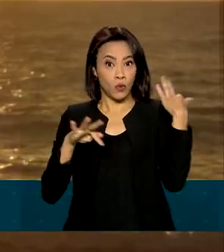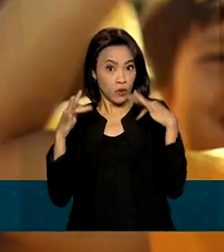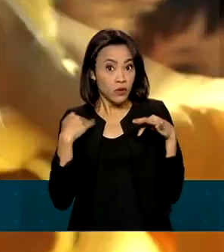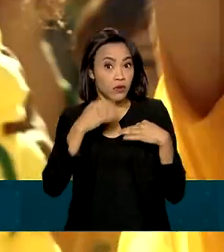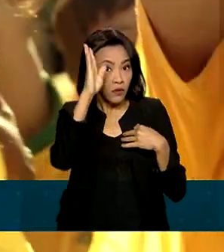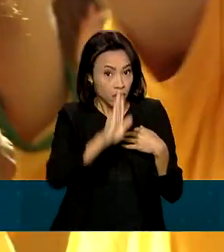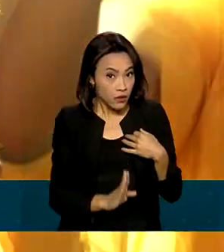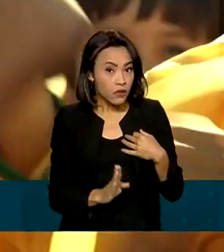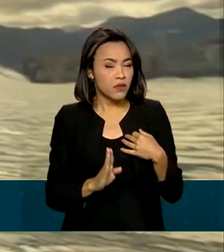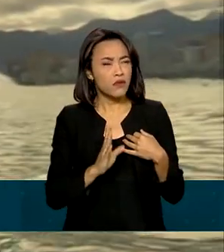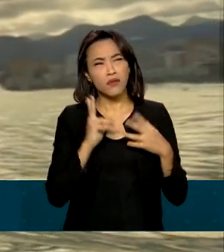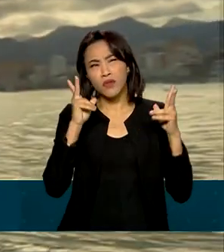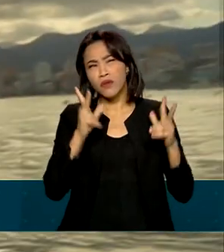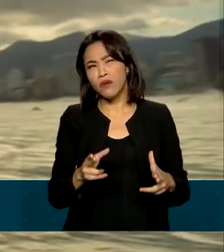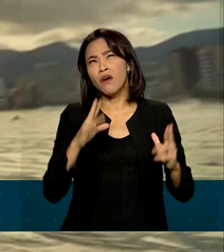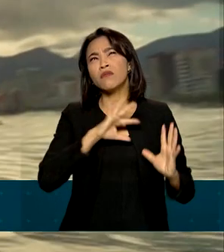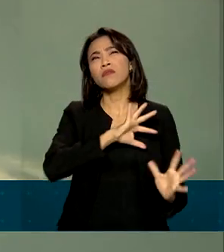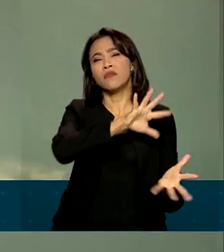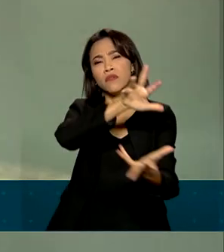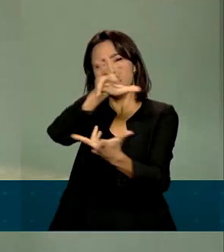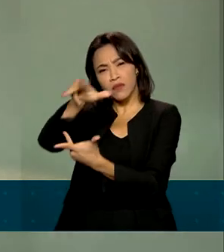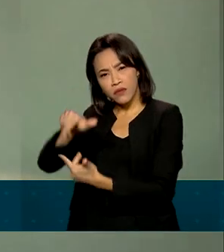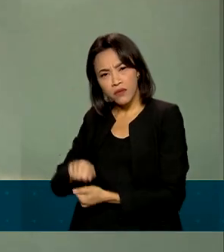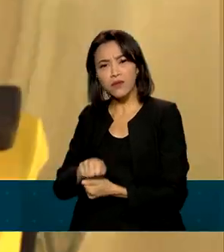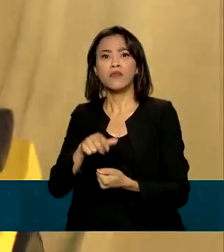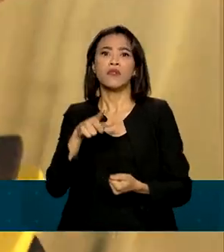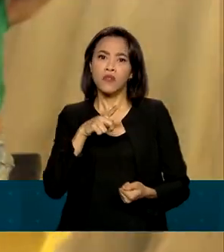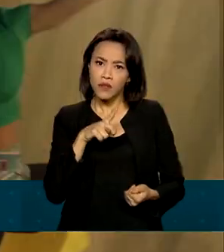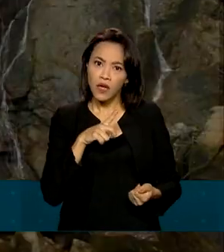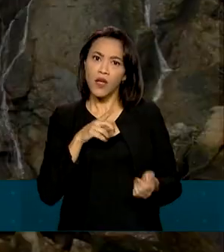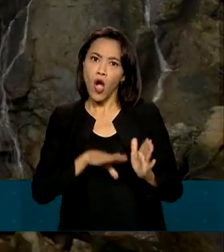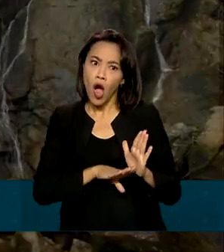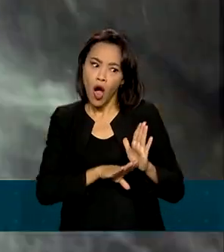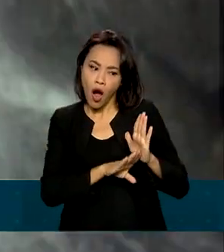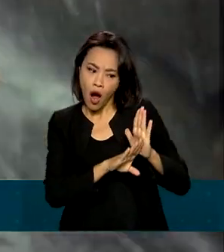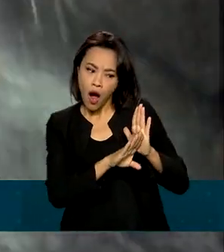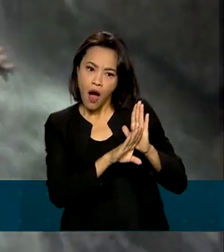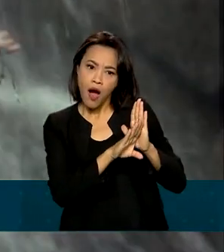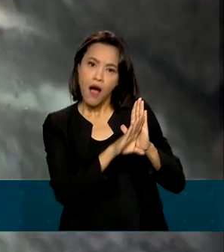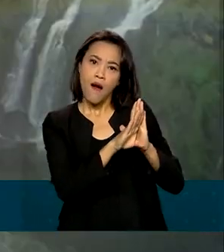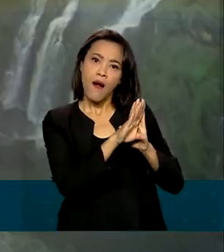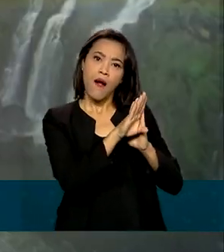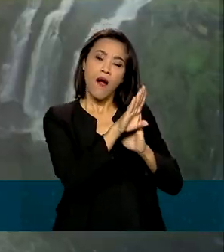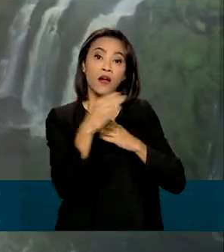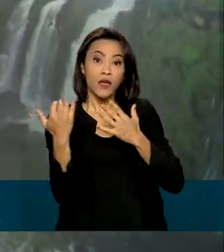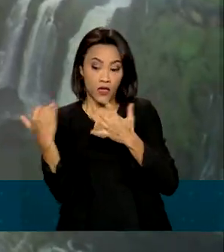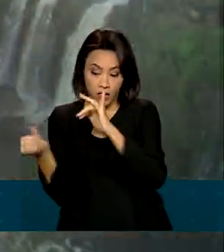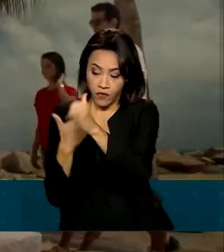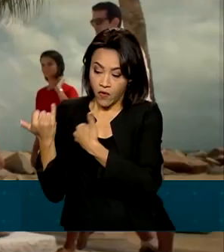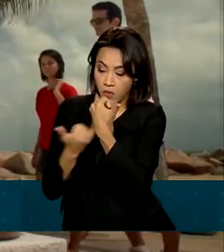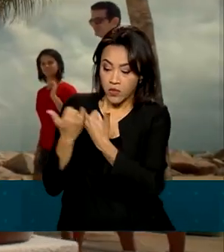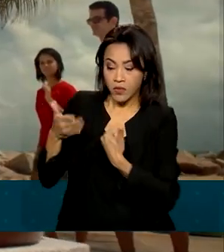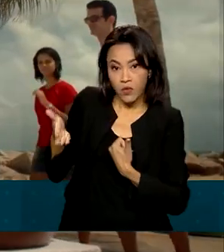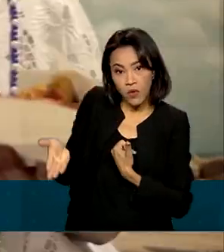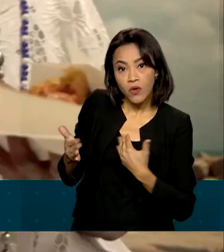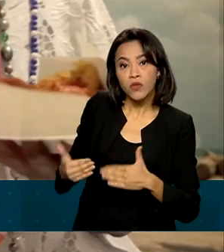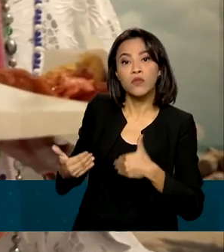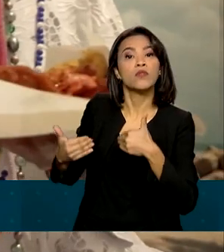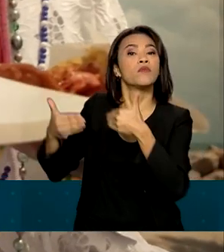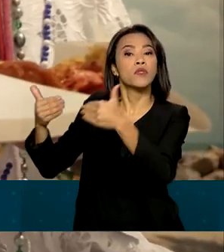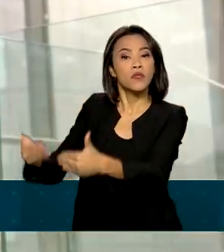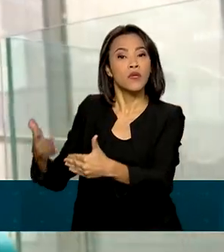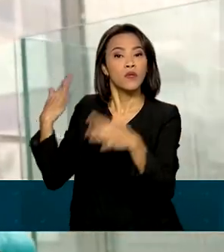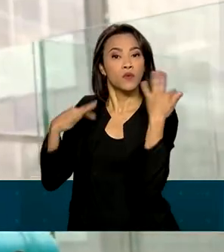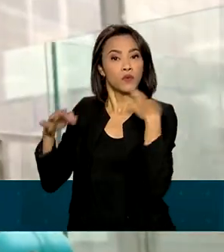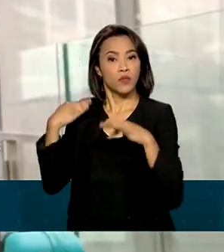Brasil, como em todo o mundo, segue uma curva ascendente. De acordo com dados do Ministério do Turismo, somente